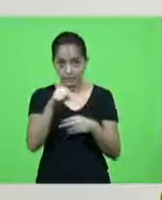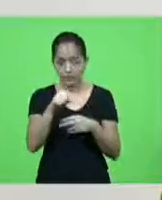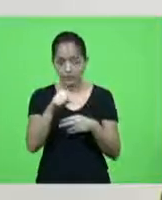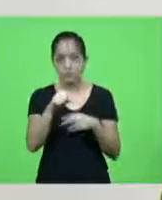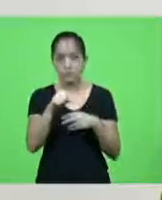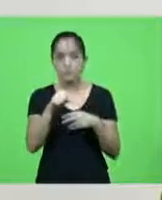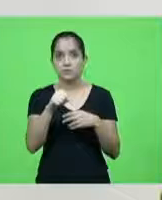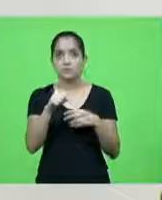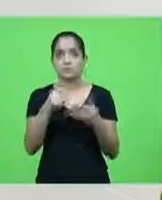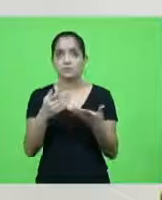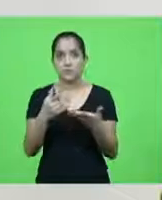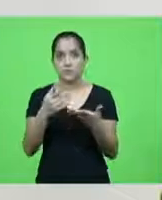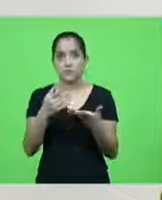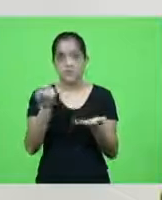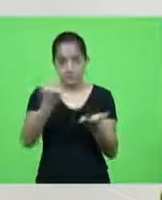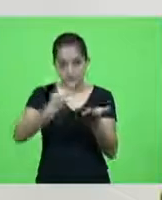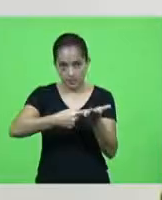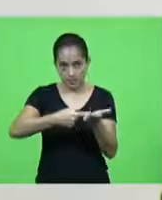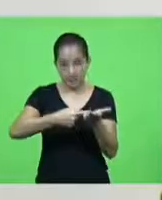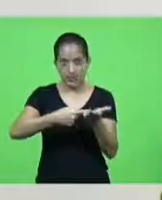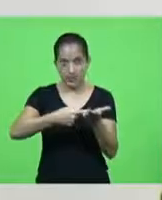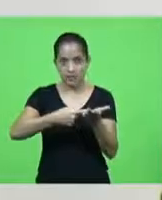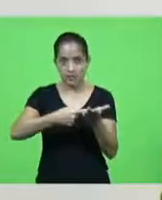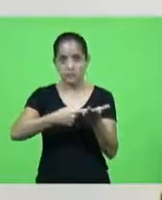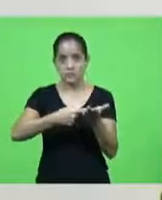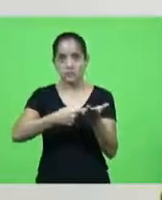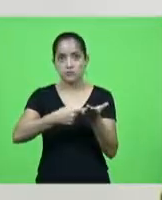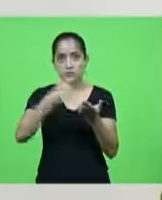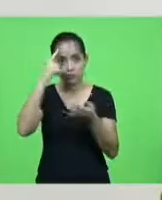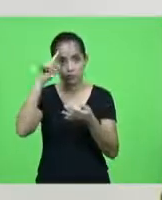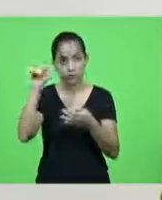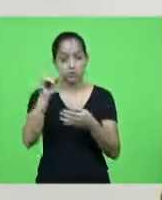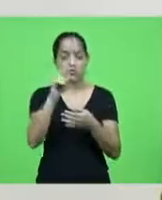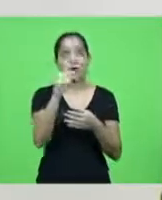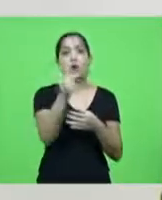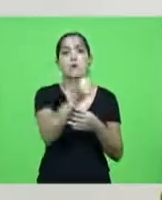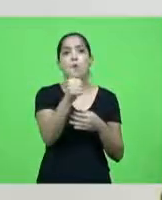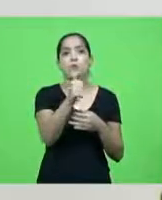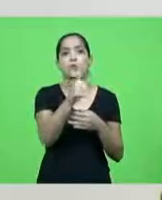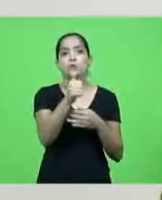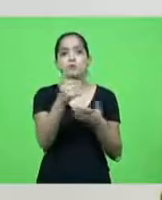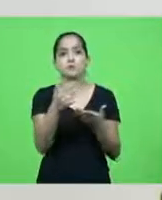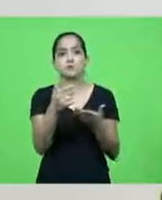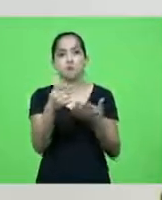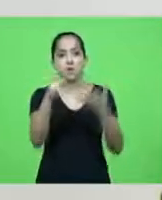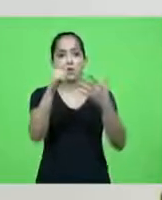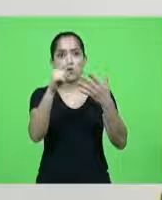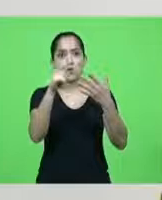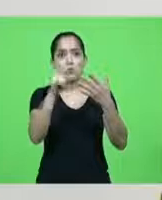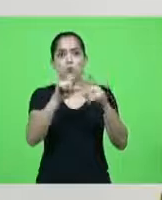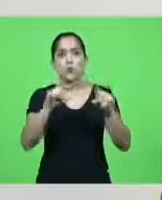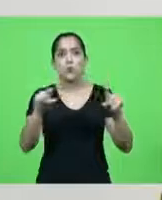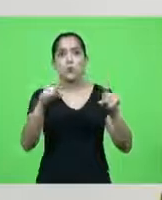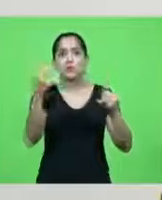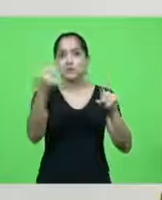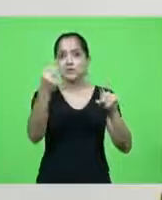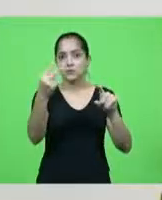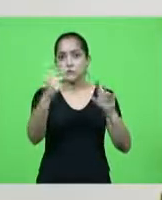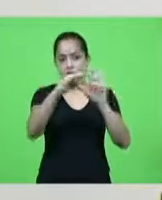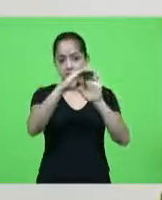que estão fazendo na Celesc vão fazer dia 11 o item 2 da pauta senhor presidente diz assim